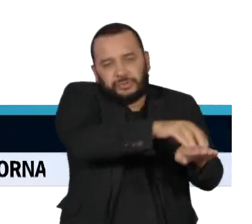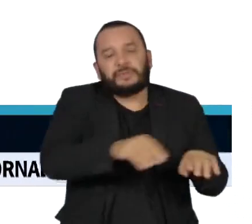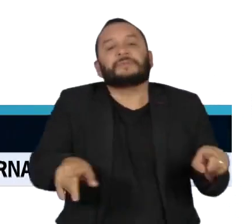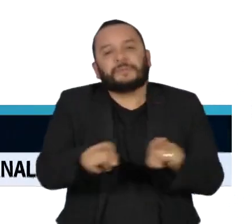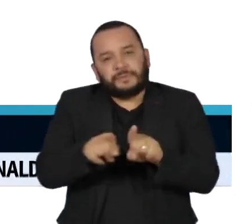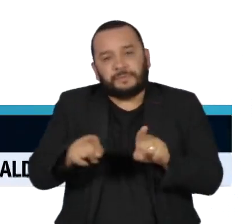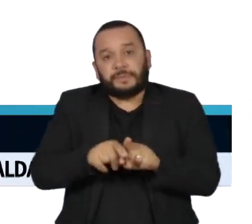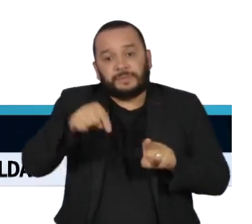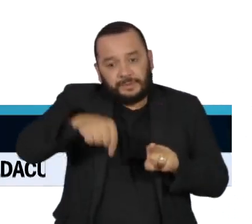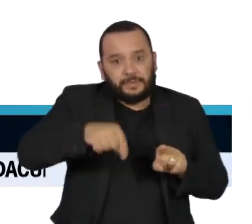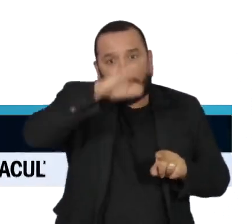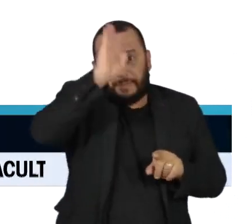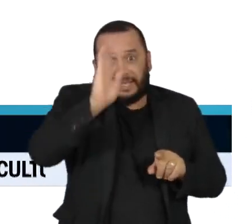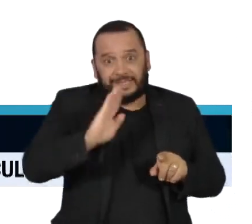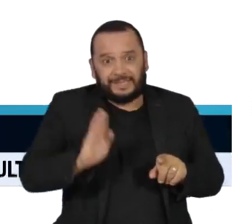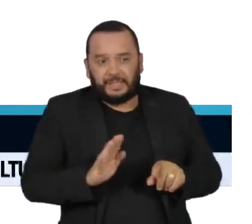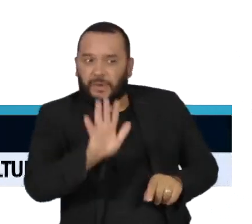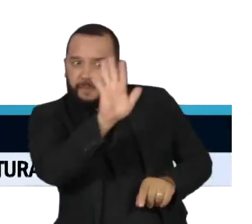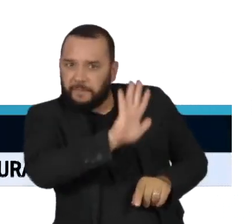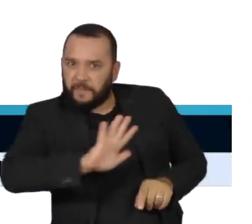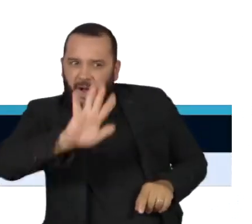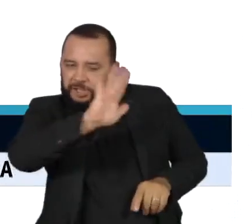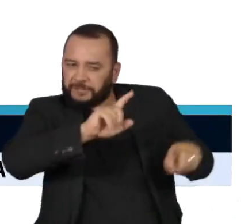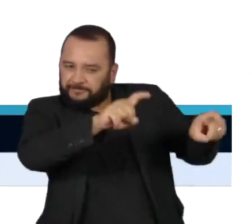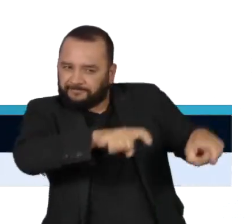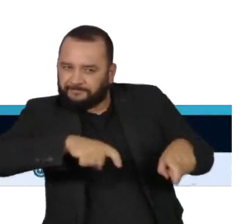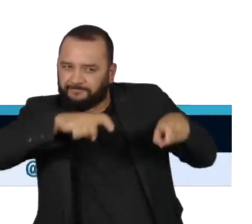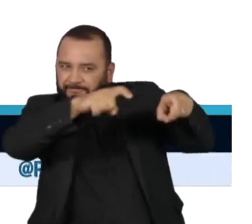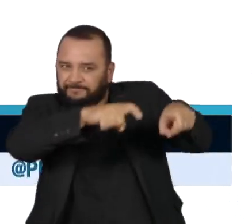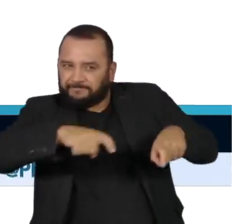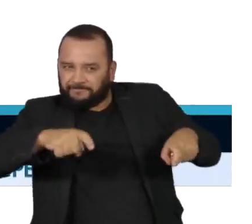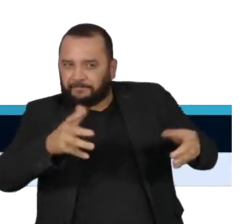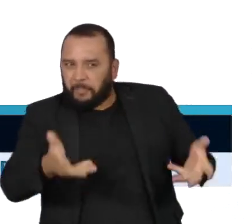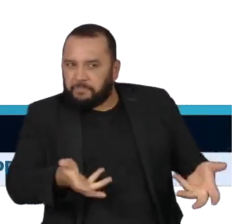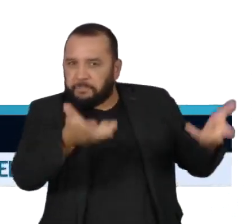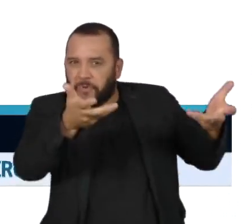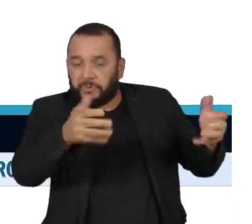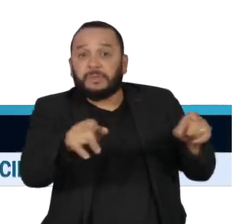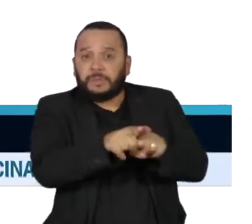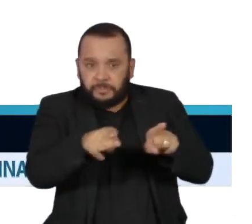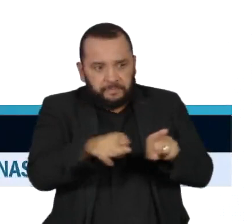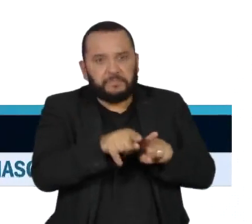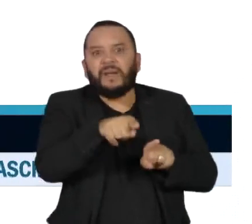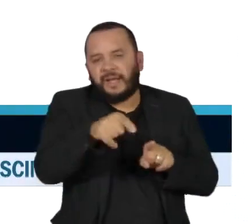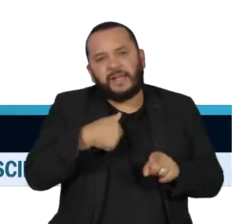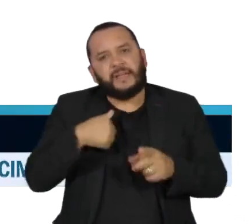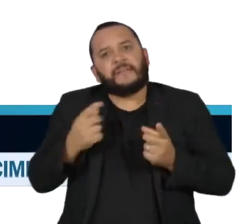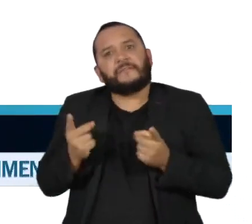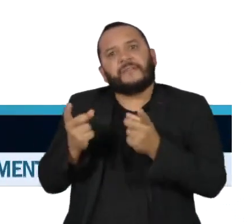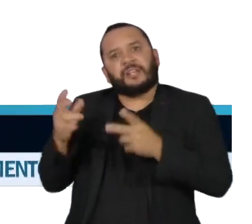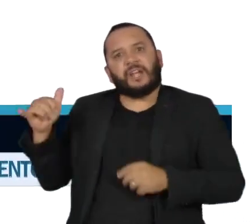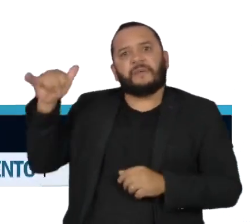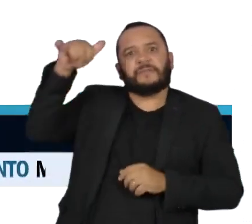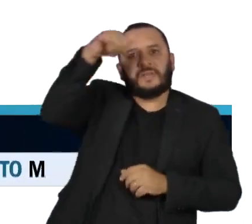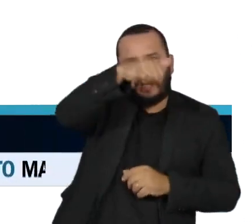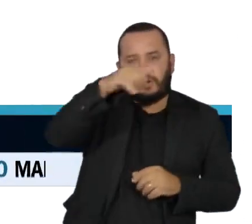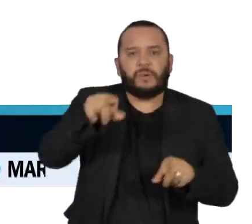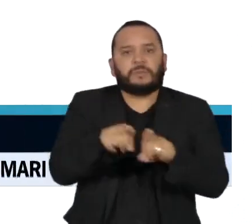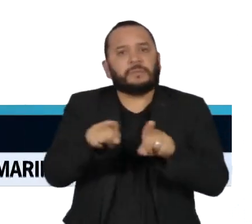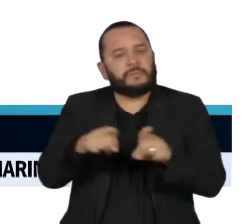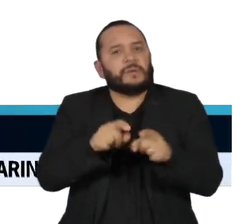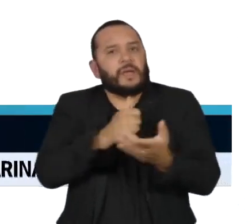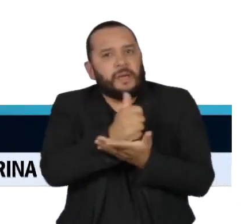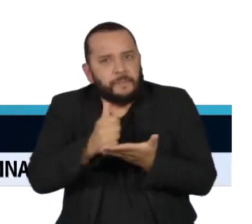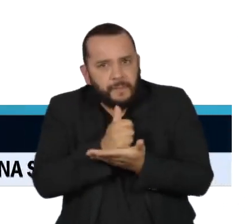agroambiental, mas também como um país diverso que exporta aviões, produtos farmacêuticos,